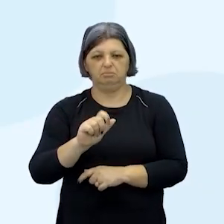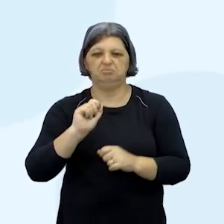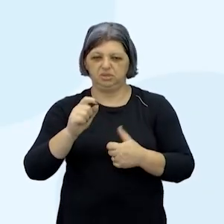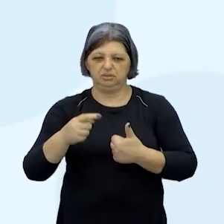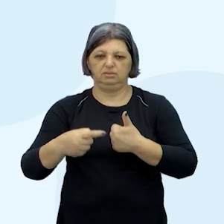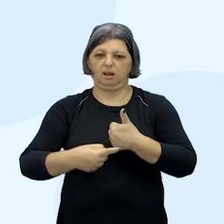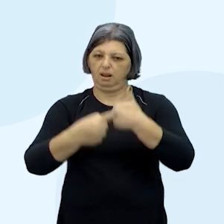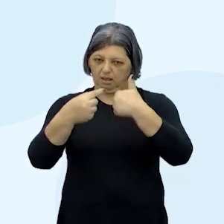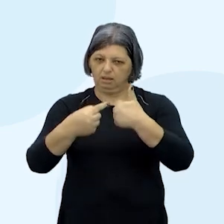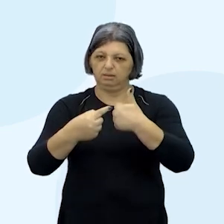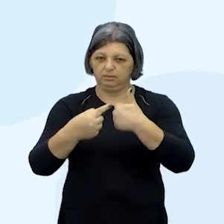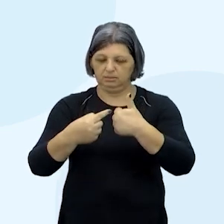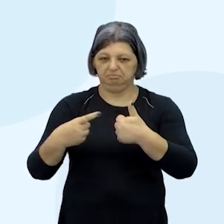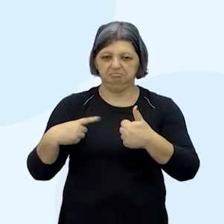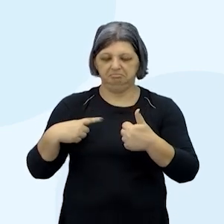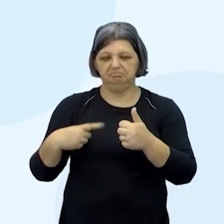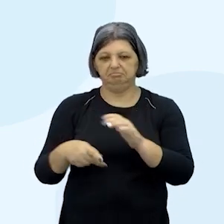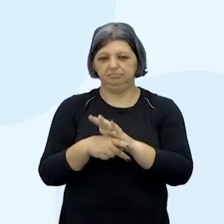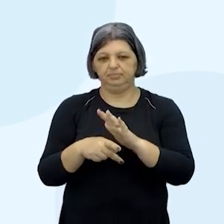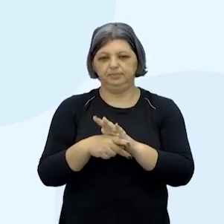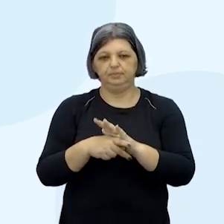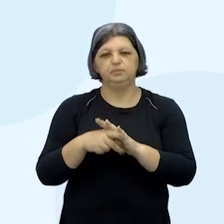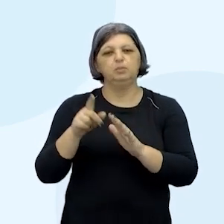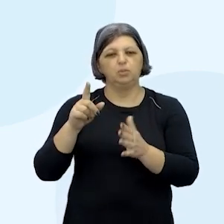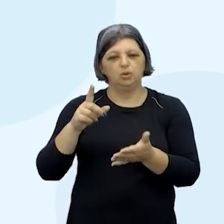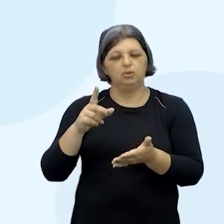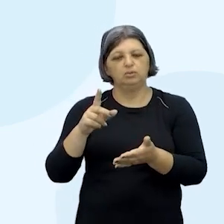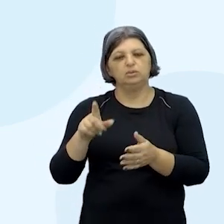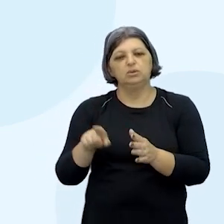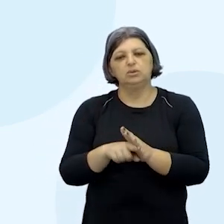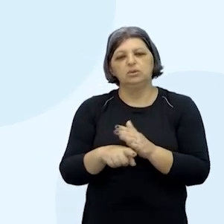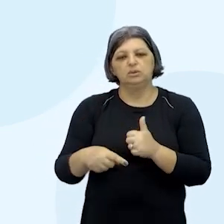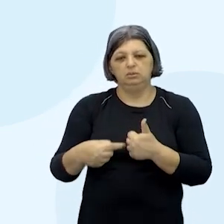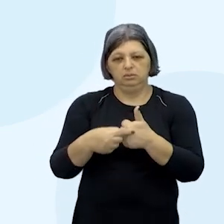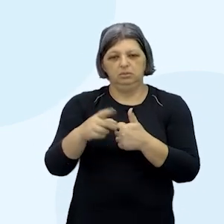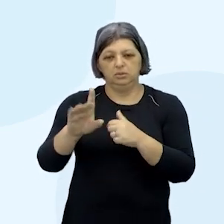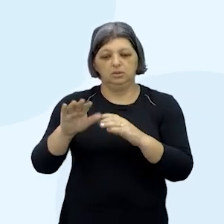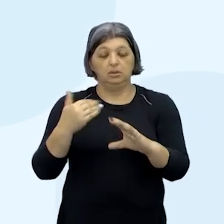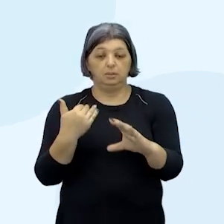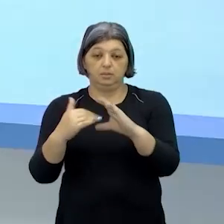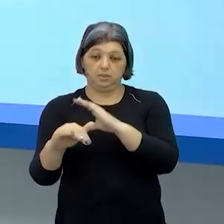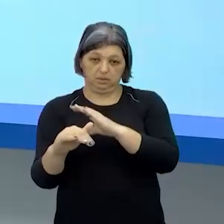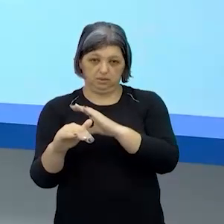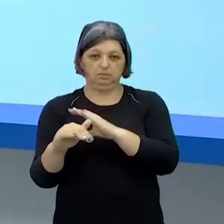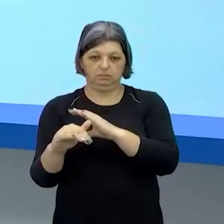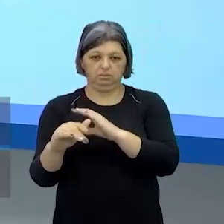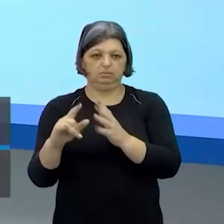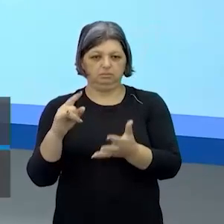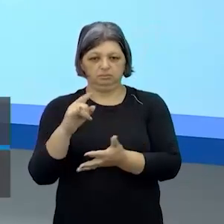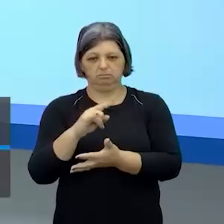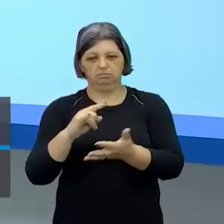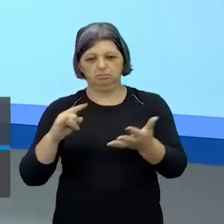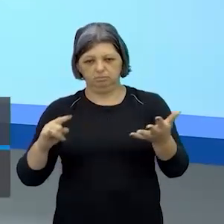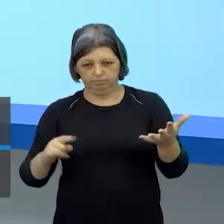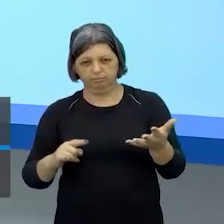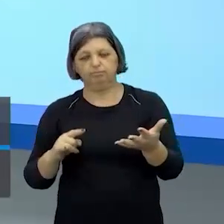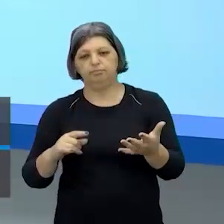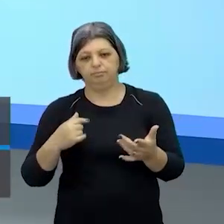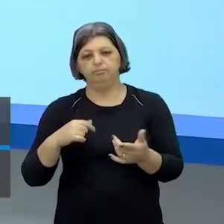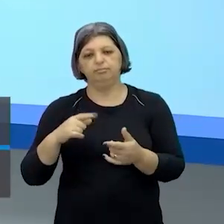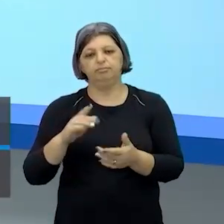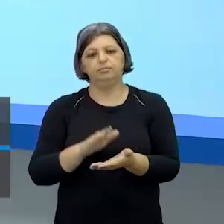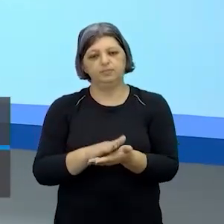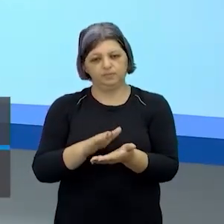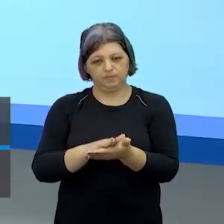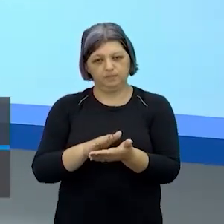bacana você se inscreve no canal dela ela manda para você essa ficha gratuitamente muito legal vale a pena a gente prestigiar